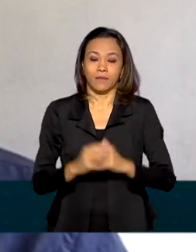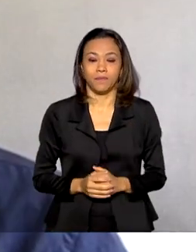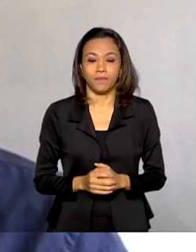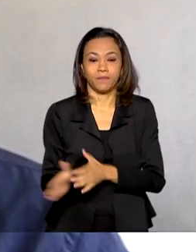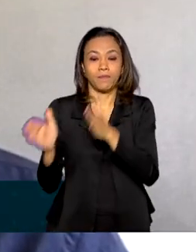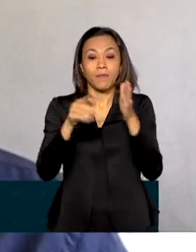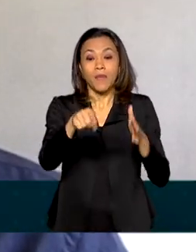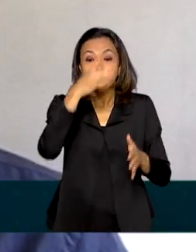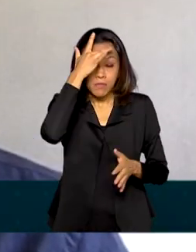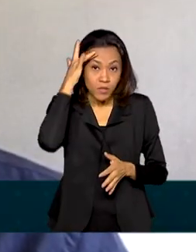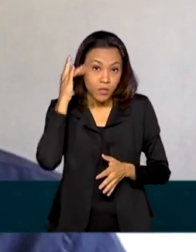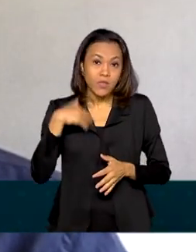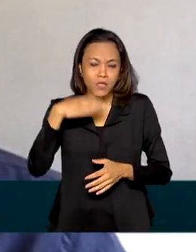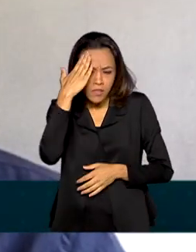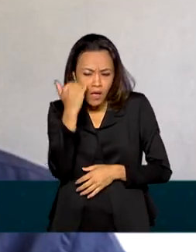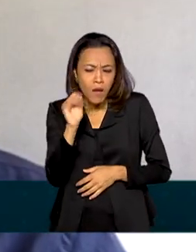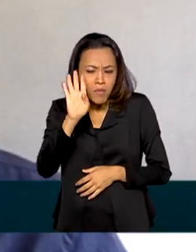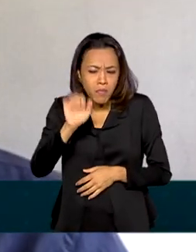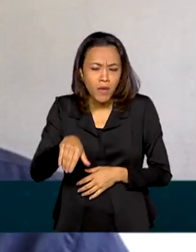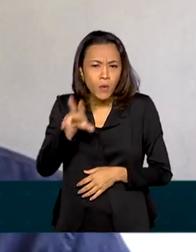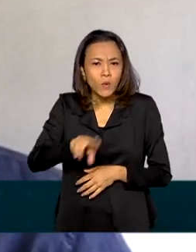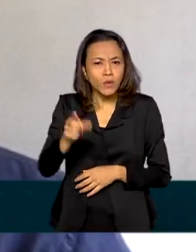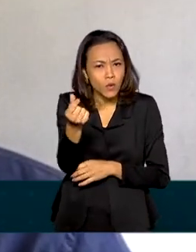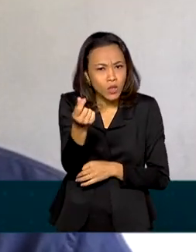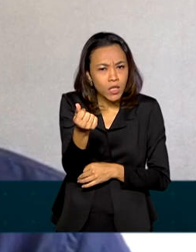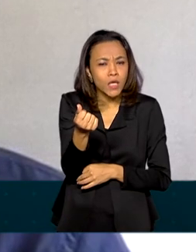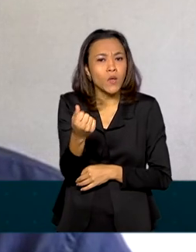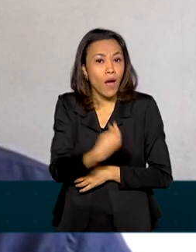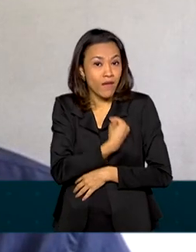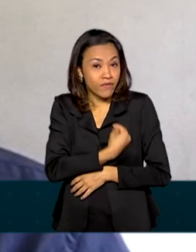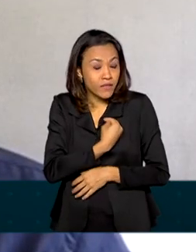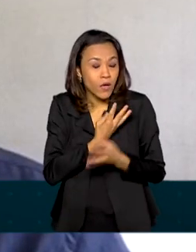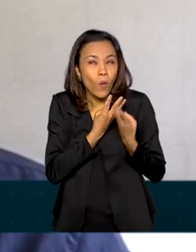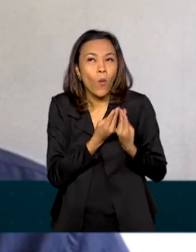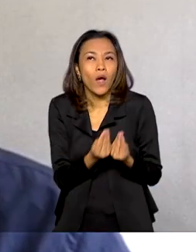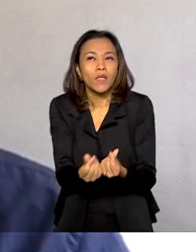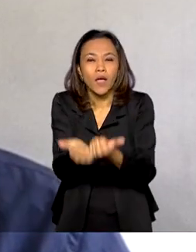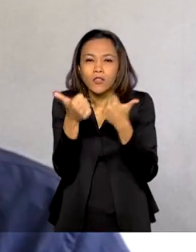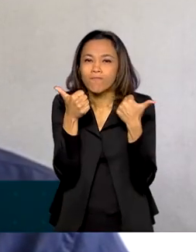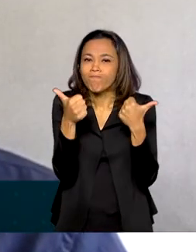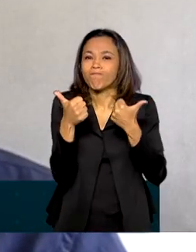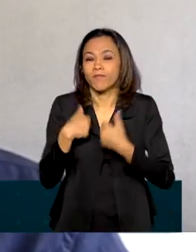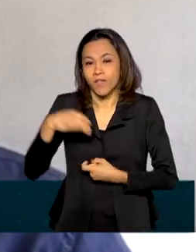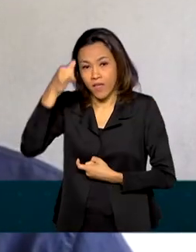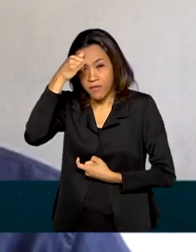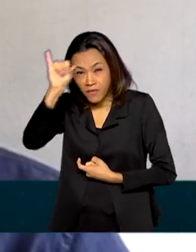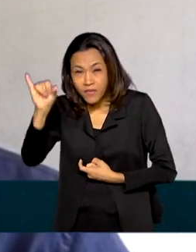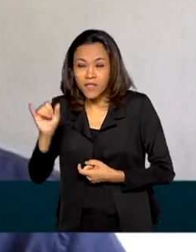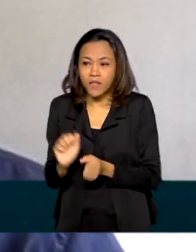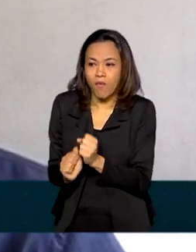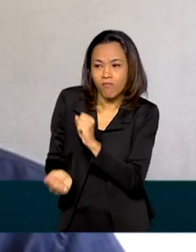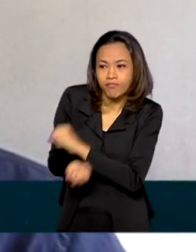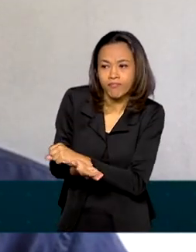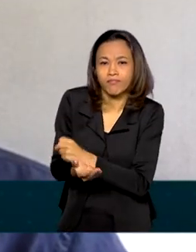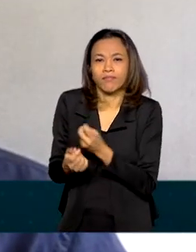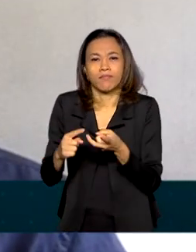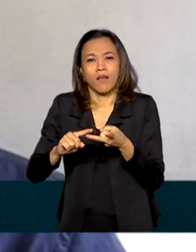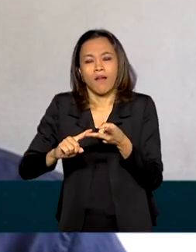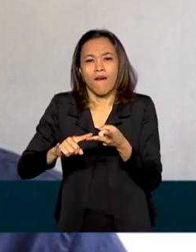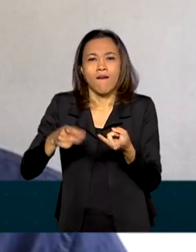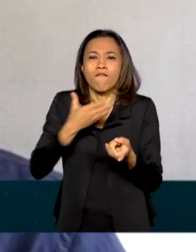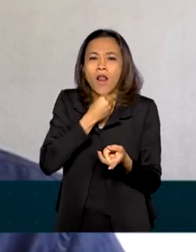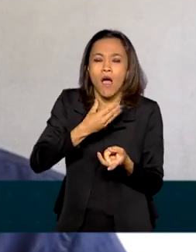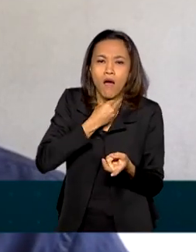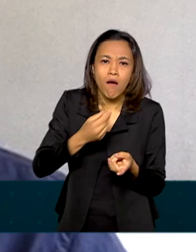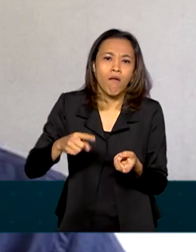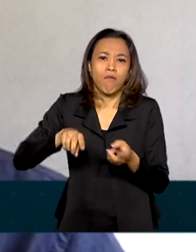financeiramente conseguem alcançar uma melhor qualidade de vida, conseguem evitar cair vítimas de golpes e fraudes, aumentam a sua capacidade de